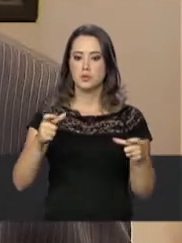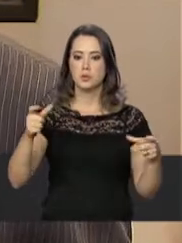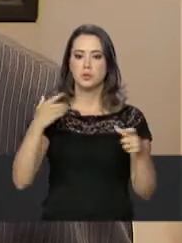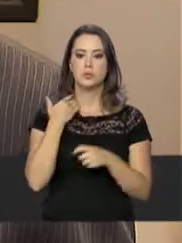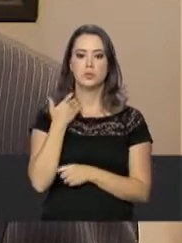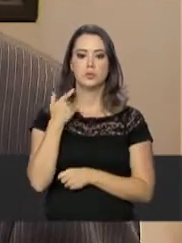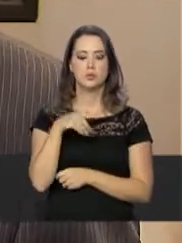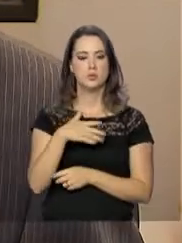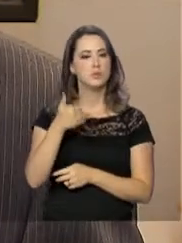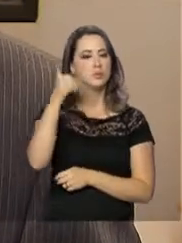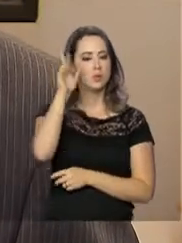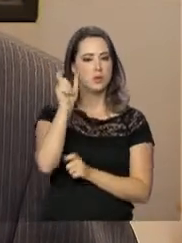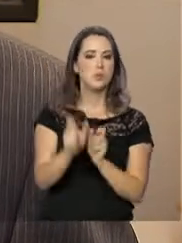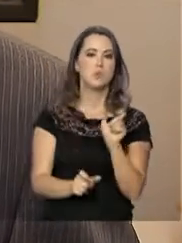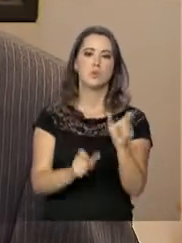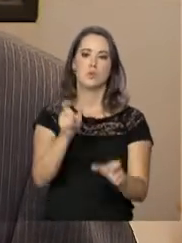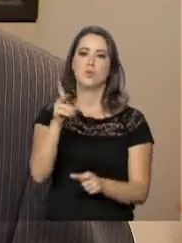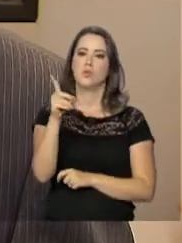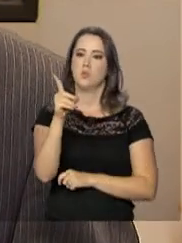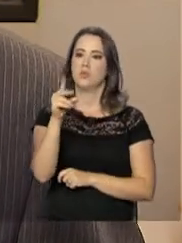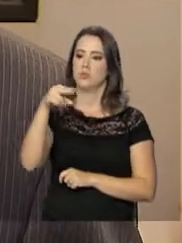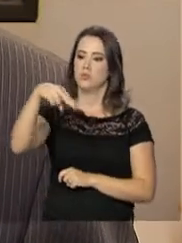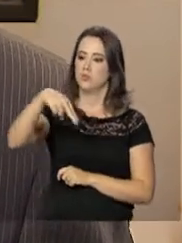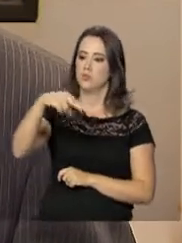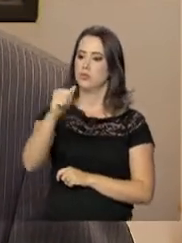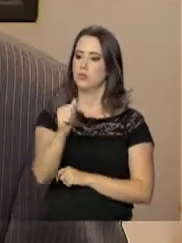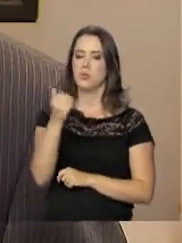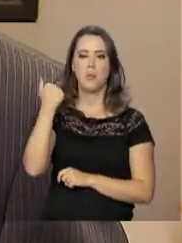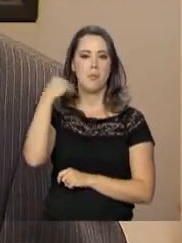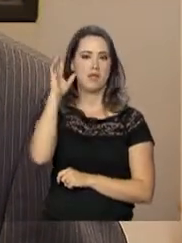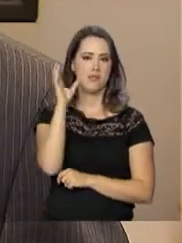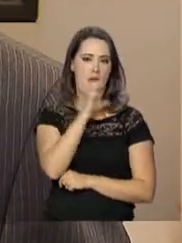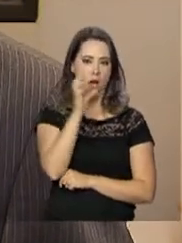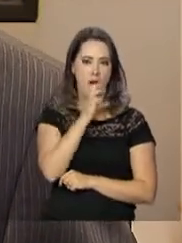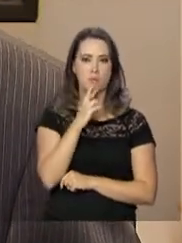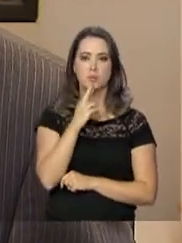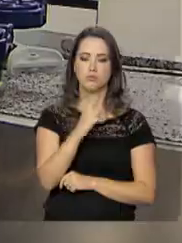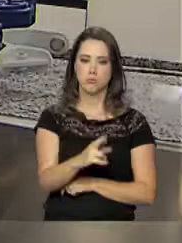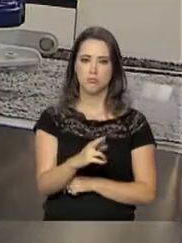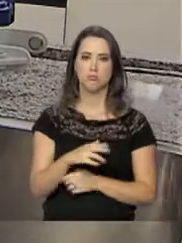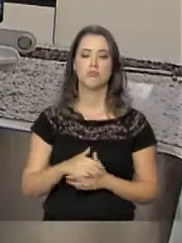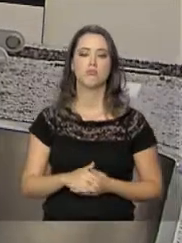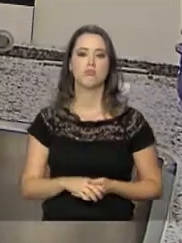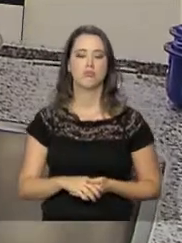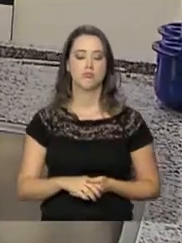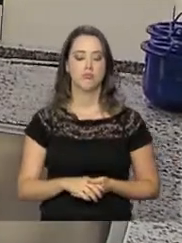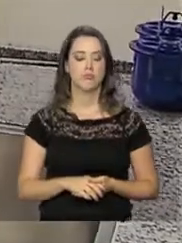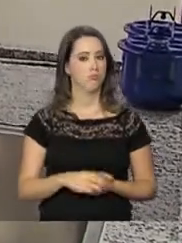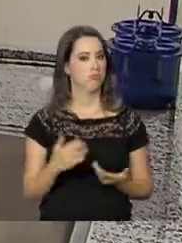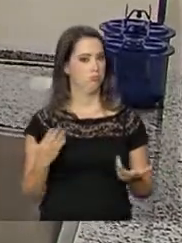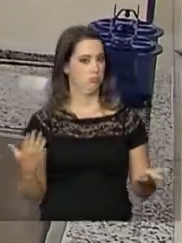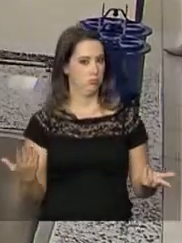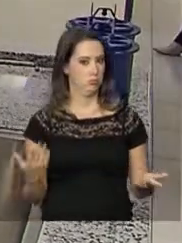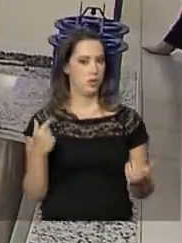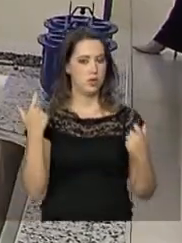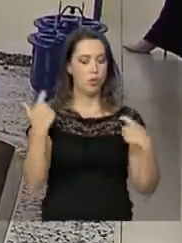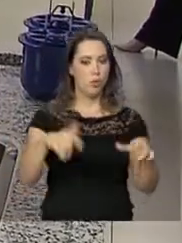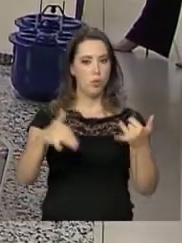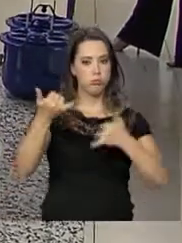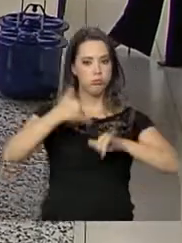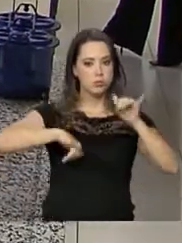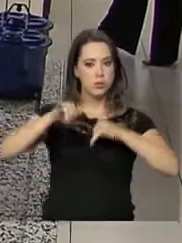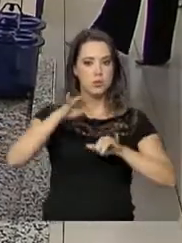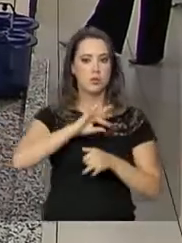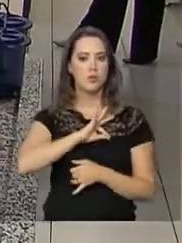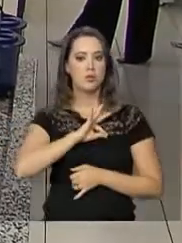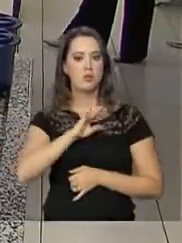vez mais o exame de DNA dar uma resposta mais rápida, mais efetiva para as investigações. Esta é a sede do Banco de Perfis Genéticos da